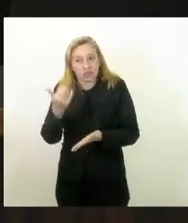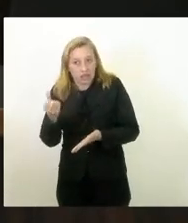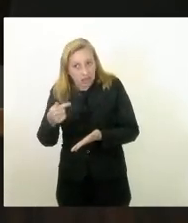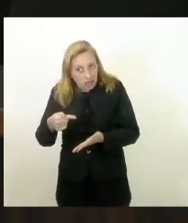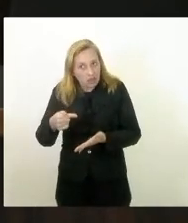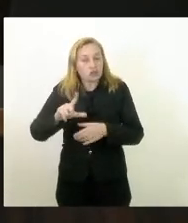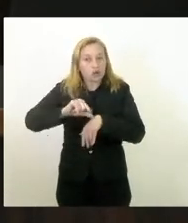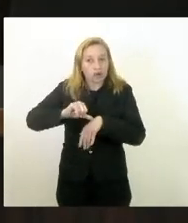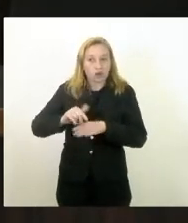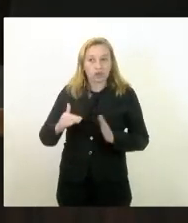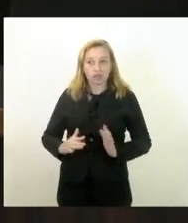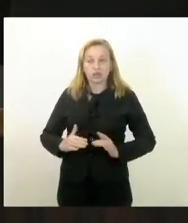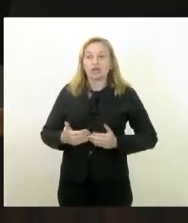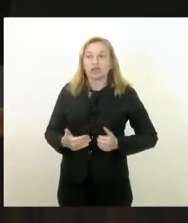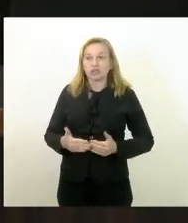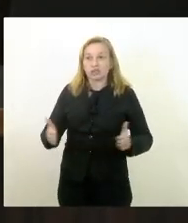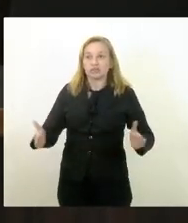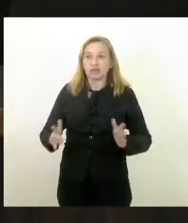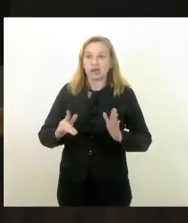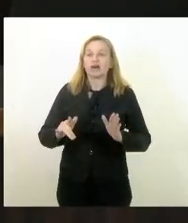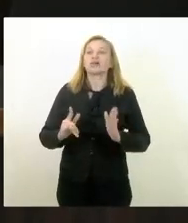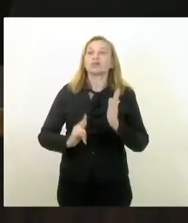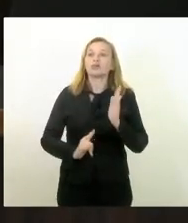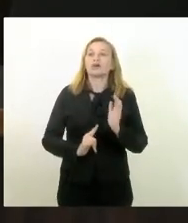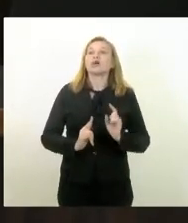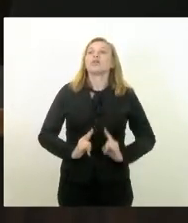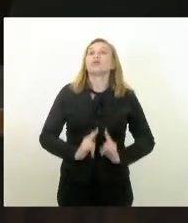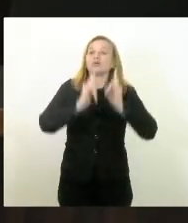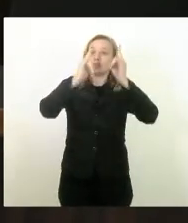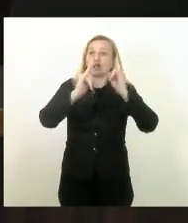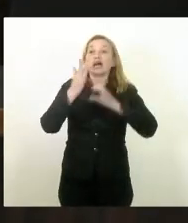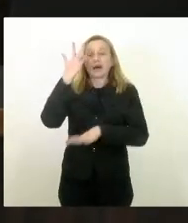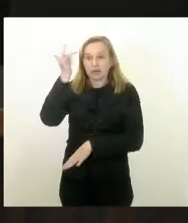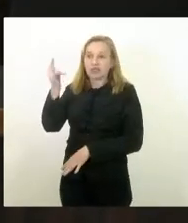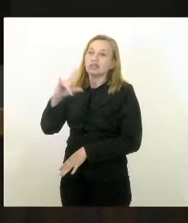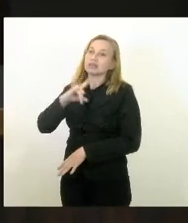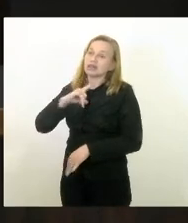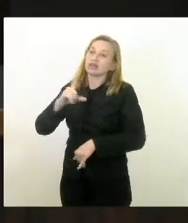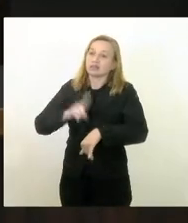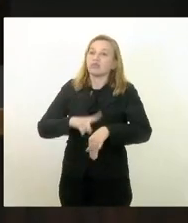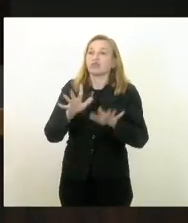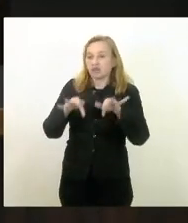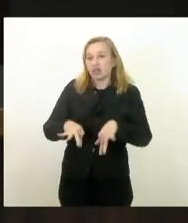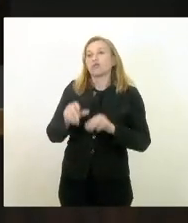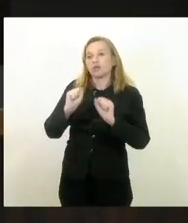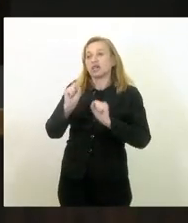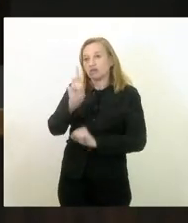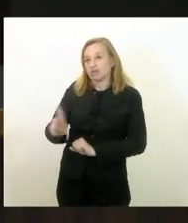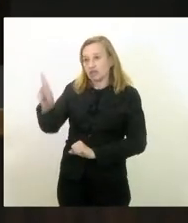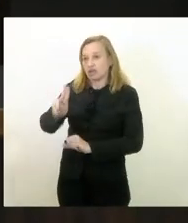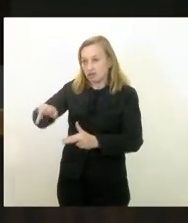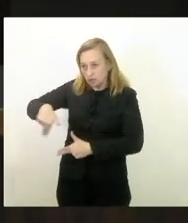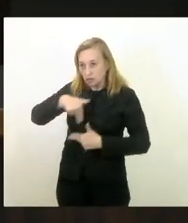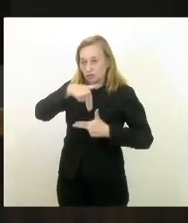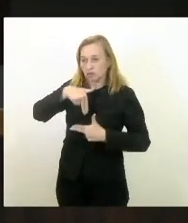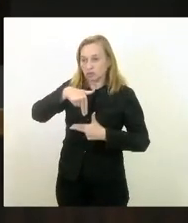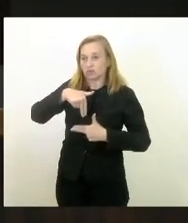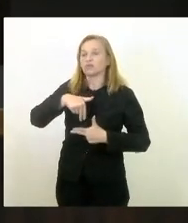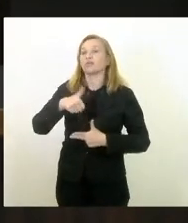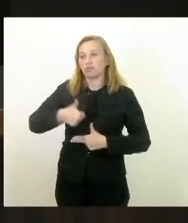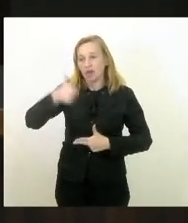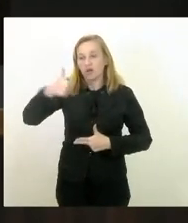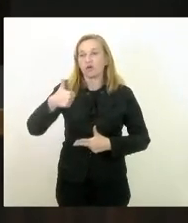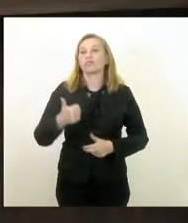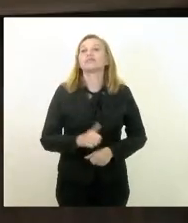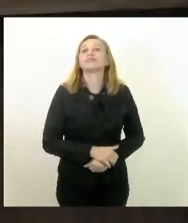inaugurar o prédio amanhã tem expediente inicial e final vossa excelência poderá usar na hora quando melhor lhe